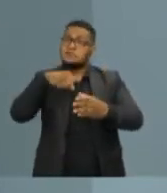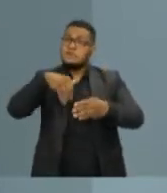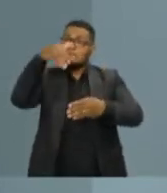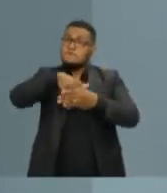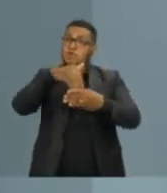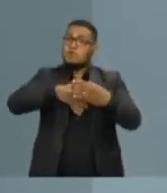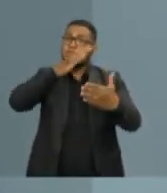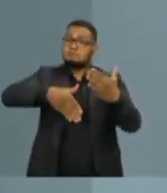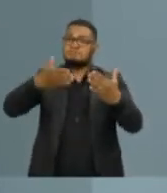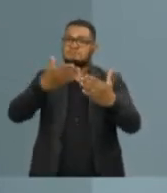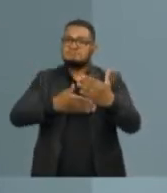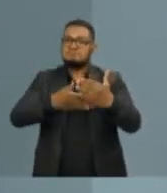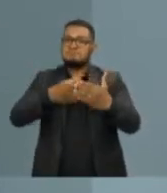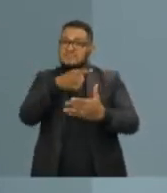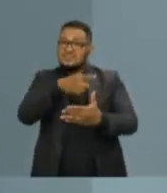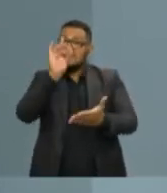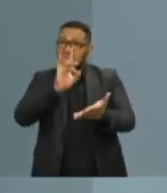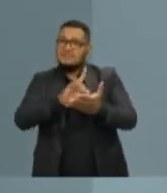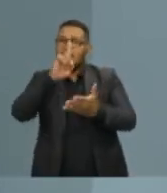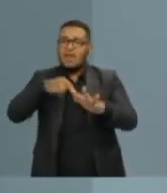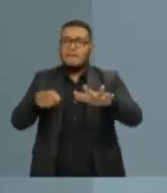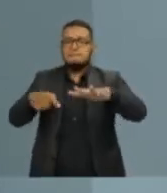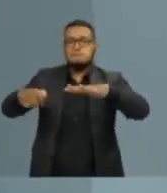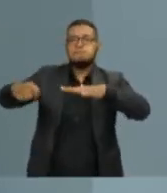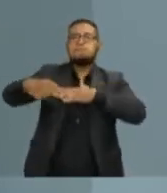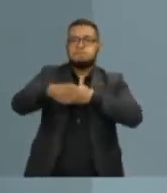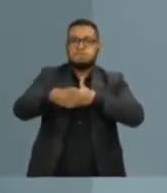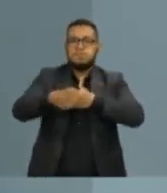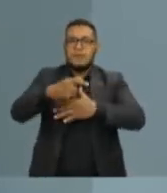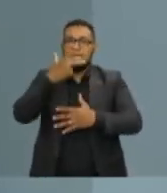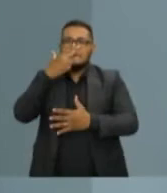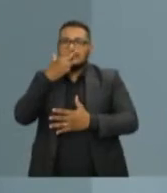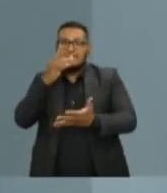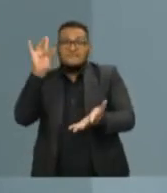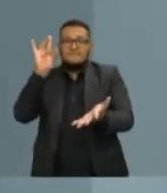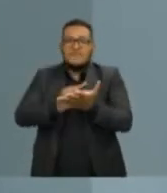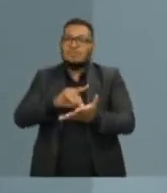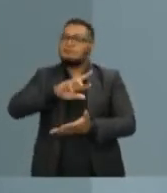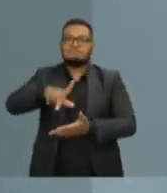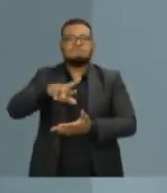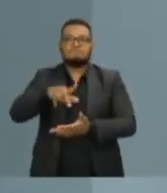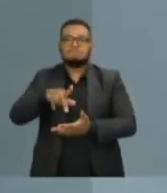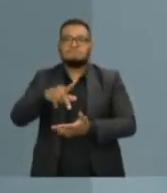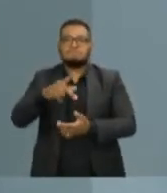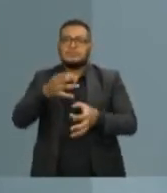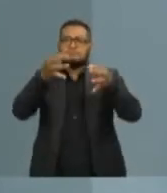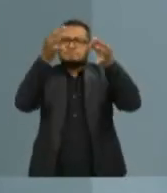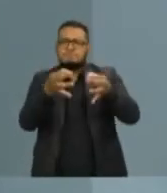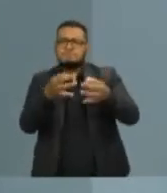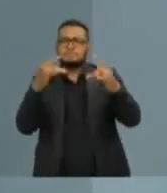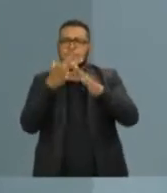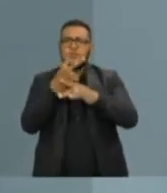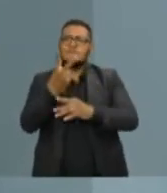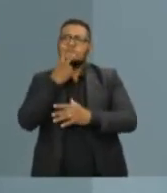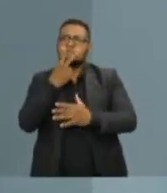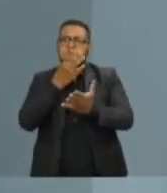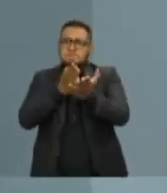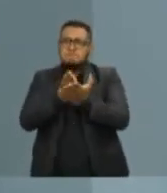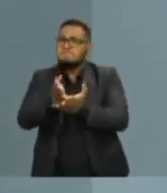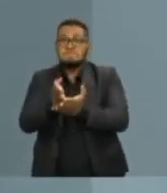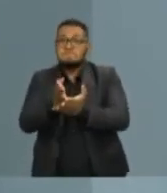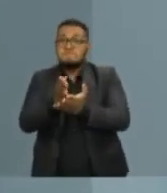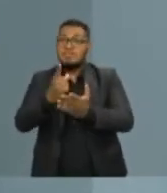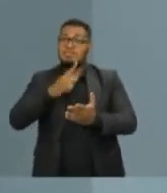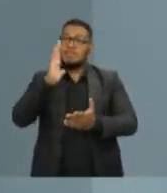sim é fake news, isso sim é faltar com a verdade, isso sim é não ter compromisso com a cidade de Vitória. E eu tenho um documento oficial que